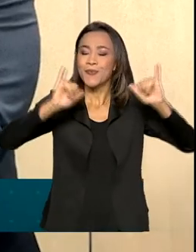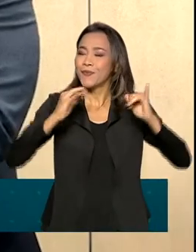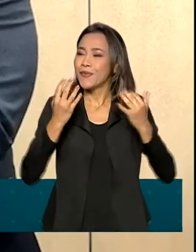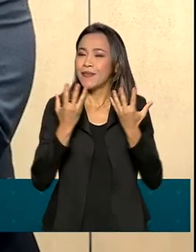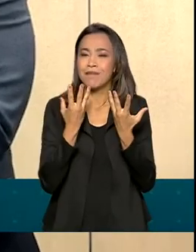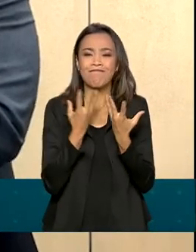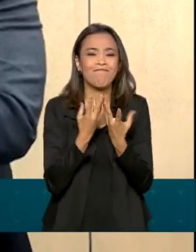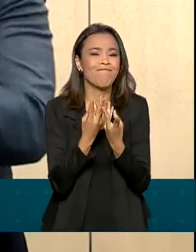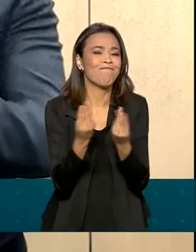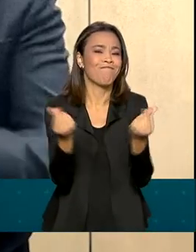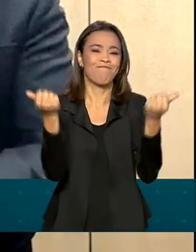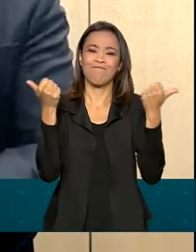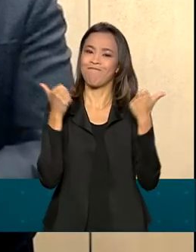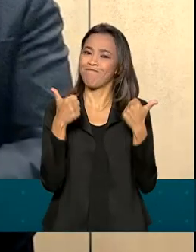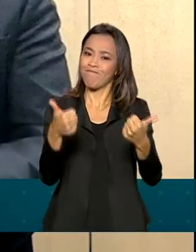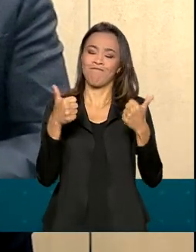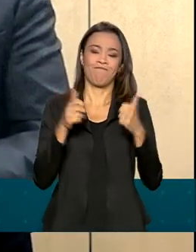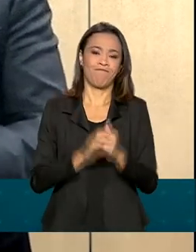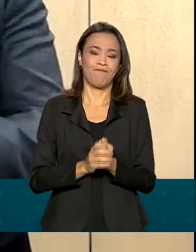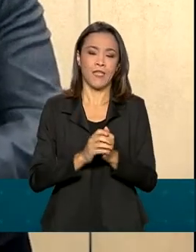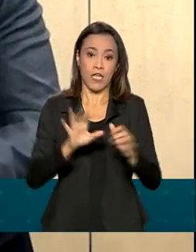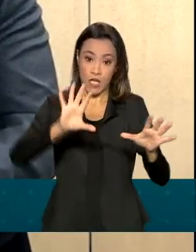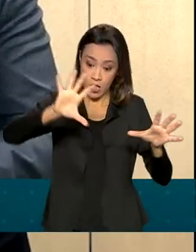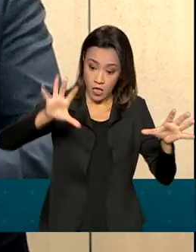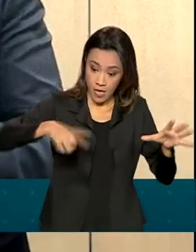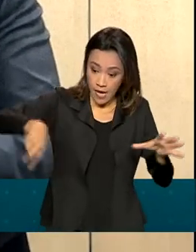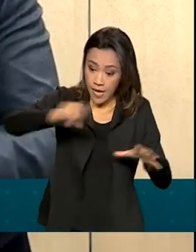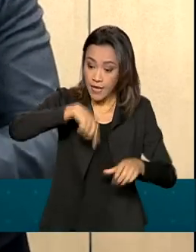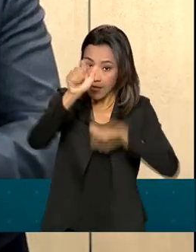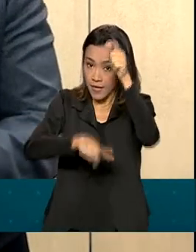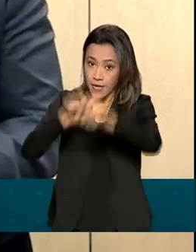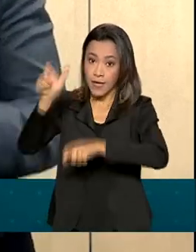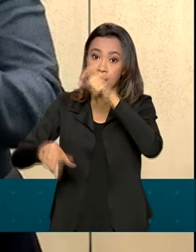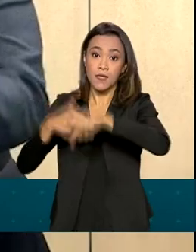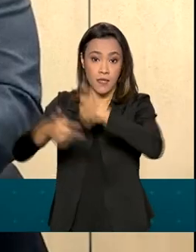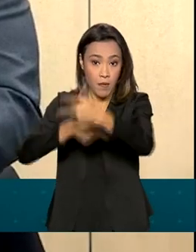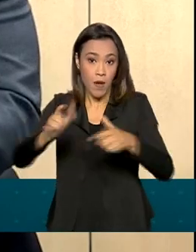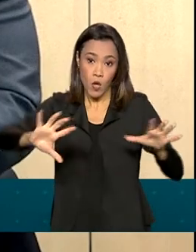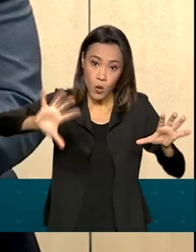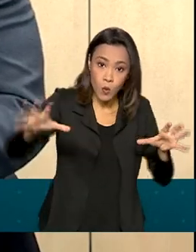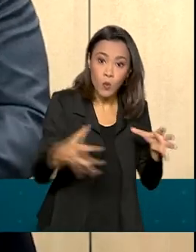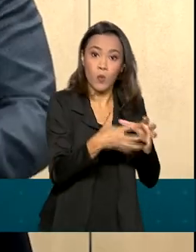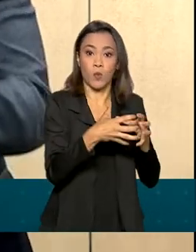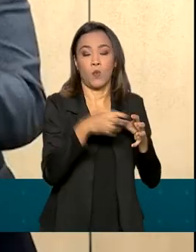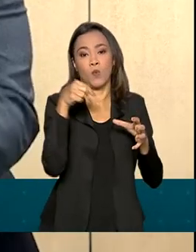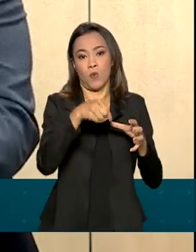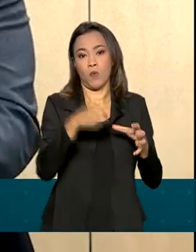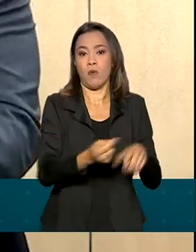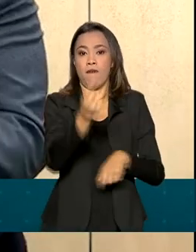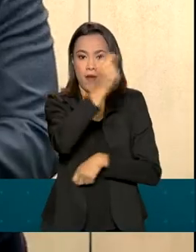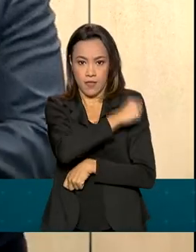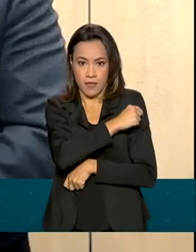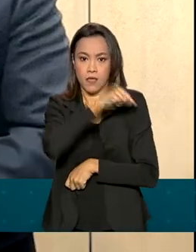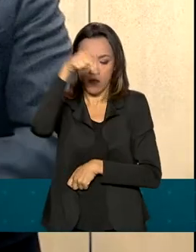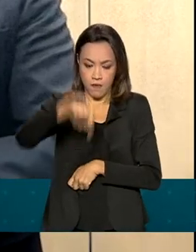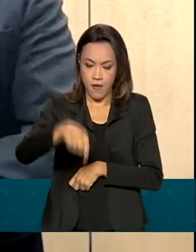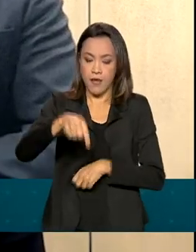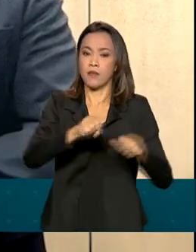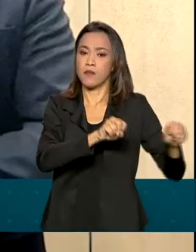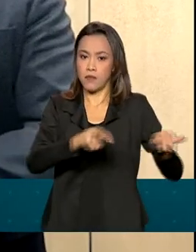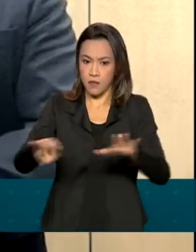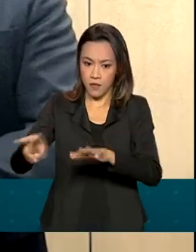esforço muito grande do Ministério da Saúde a inclusão desses trabalhadores no Plano Nacional de Imunizações e o início da vacinação já esta semana.